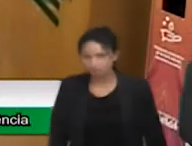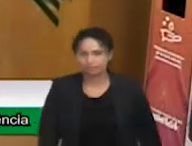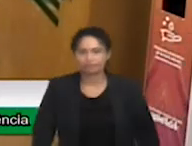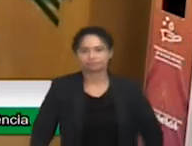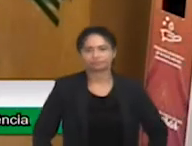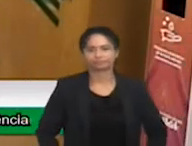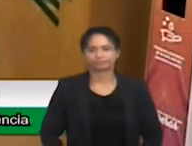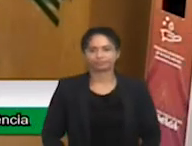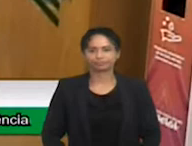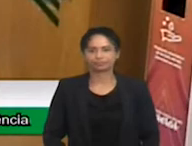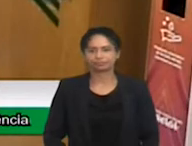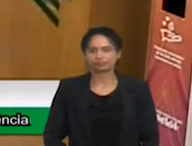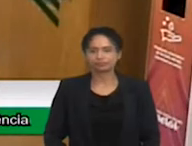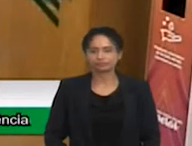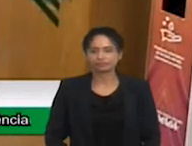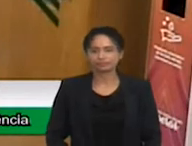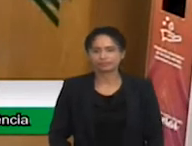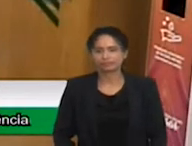Melhor...